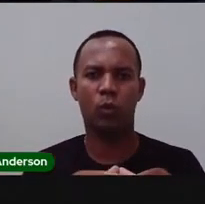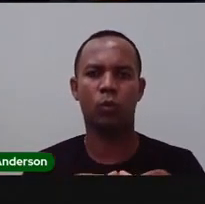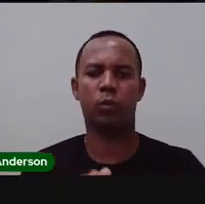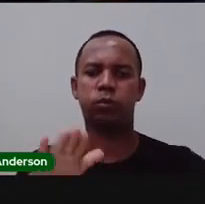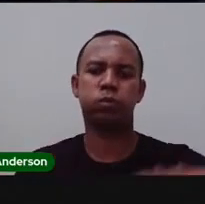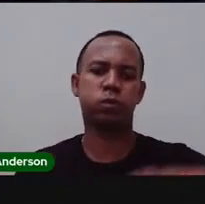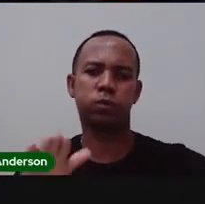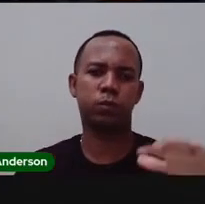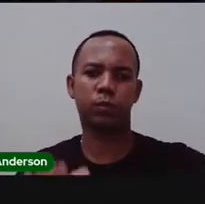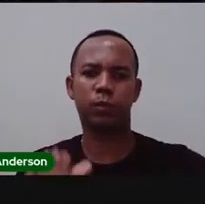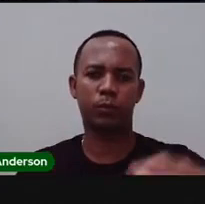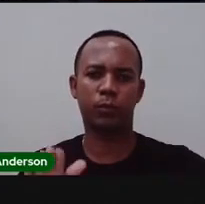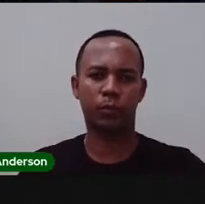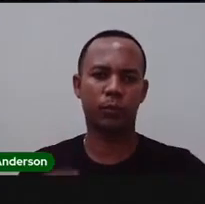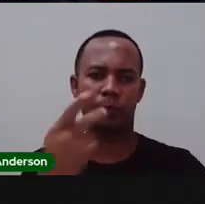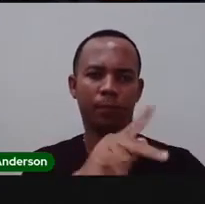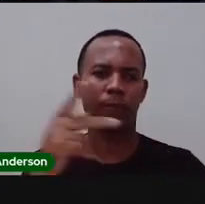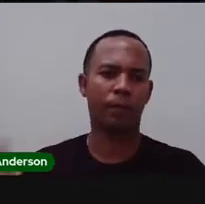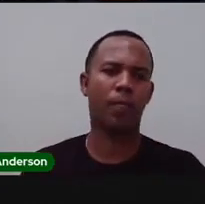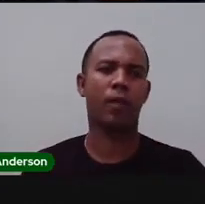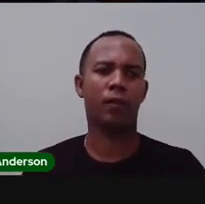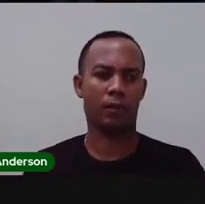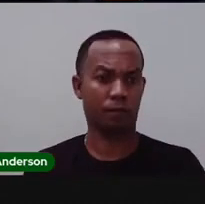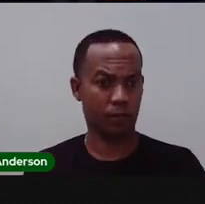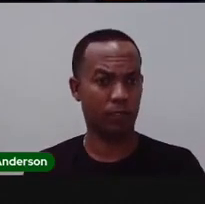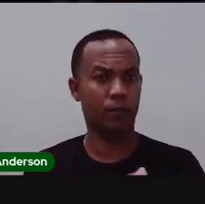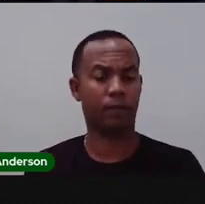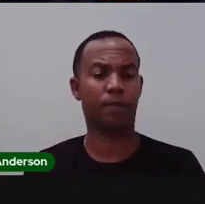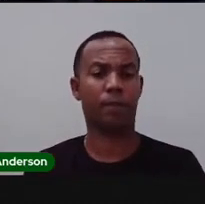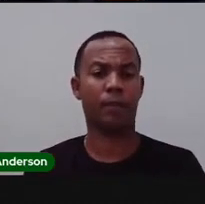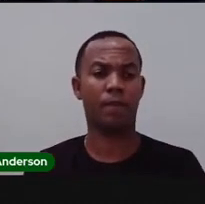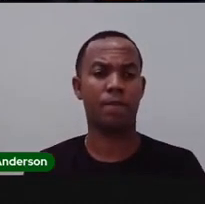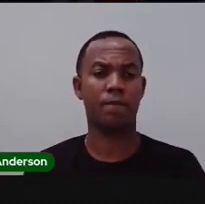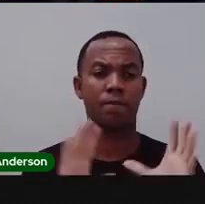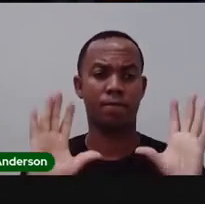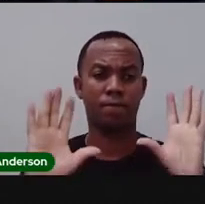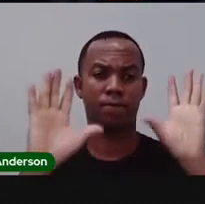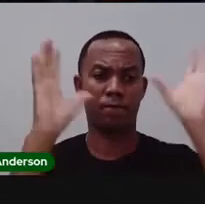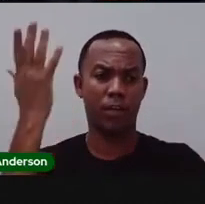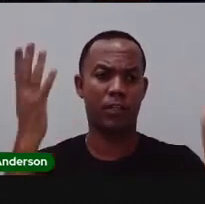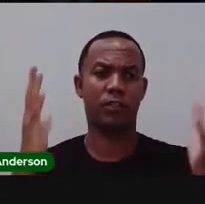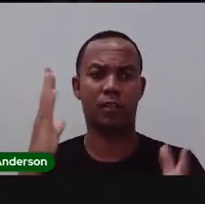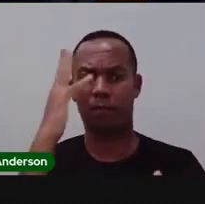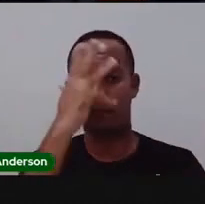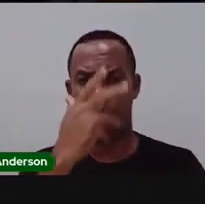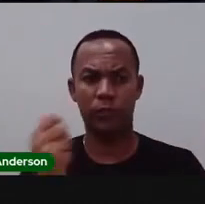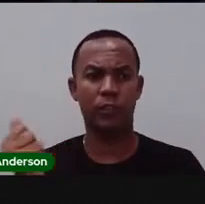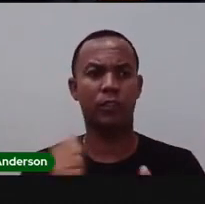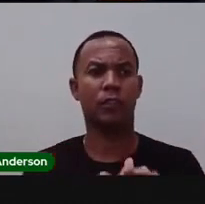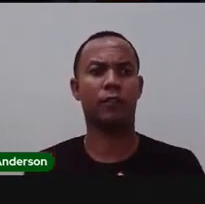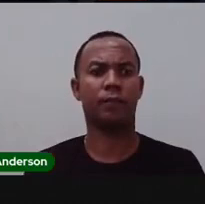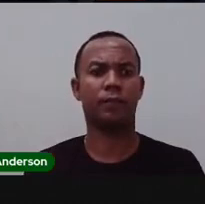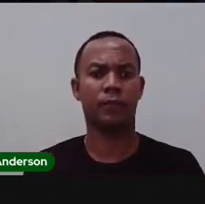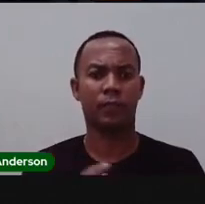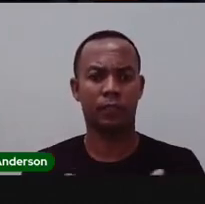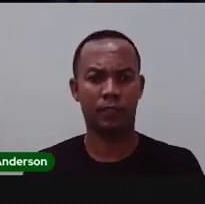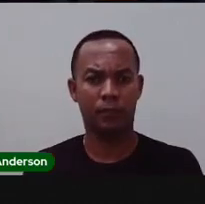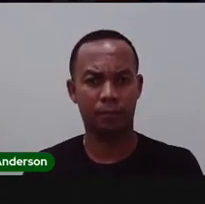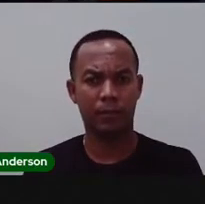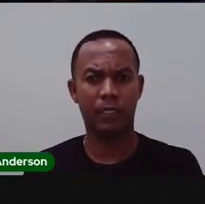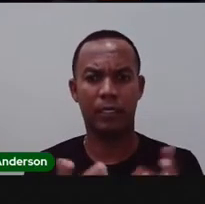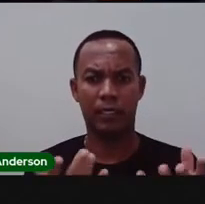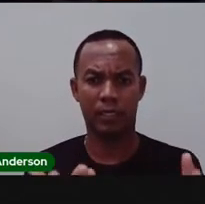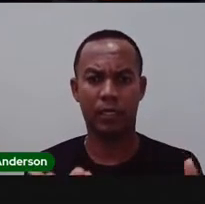religiões de matrizes africanas. Então, é uma festa também belíssima, né? Vale a pena para quem quiser ir lá conhecer.